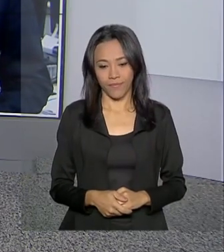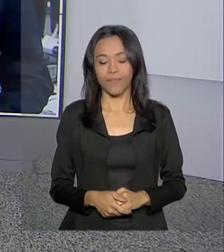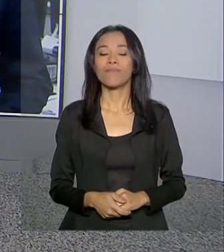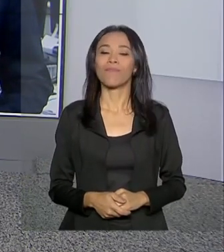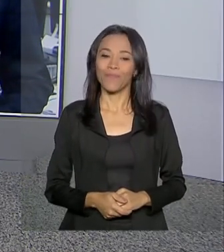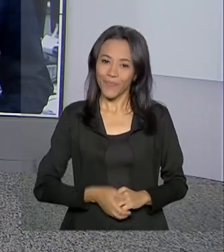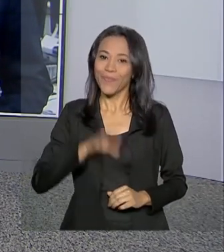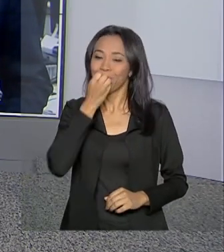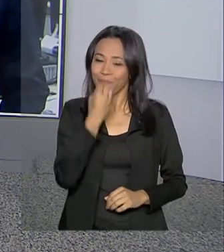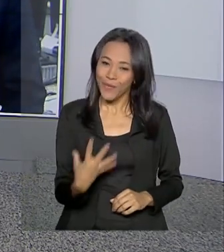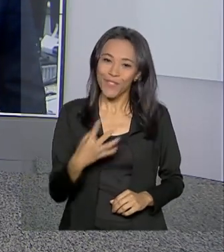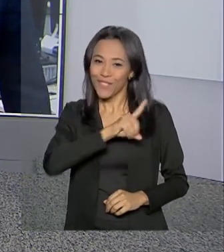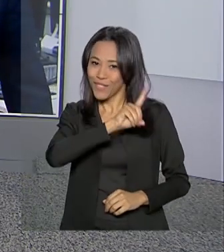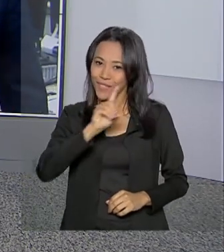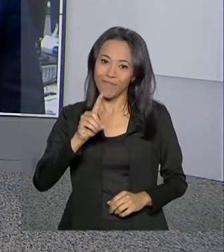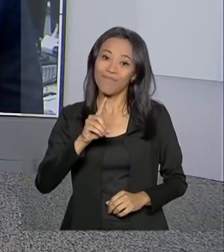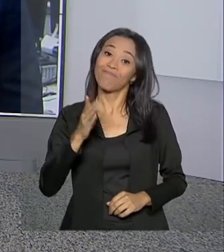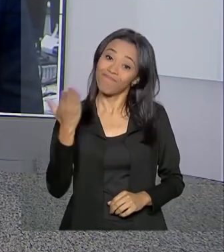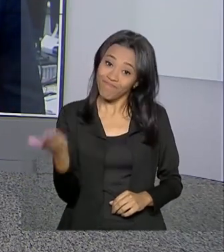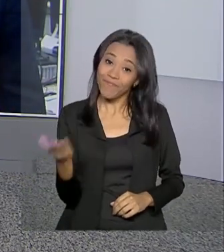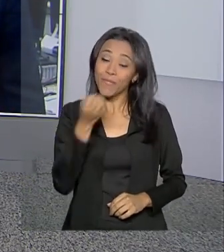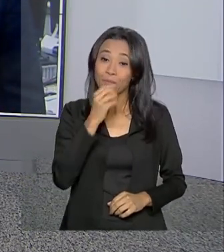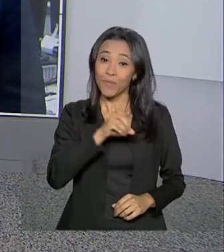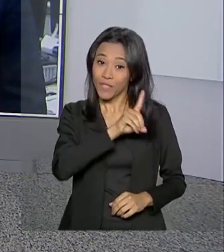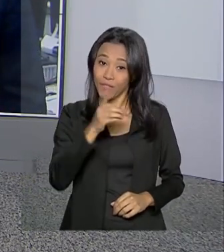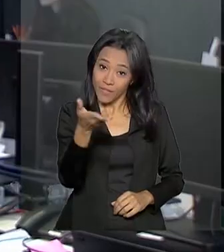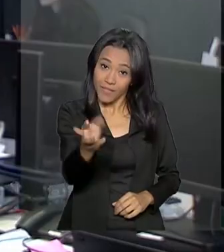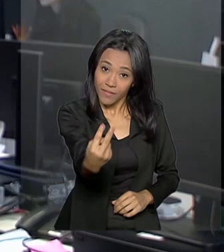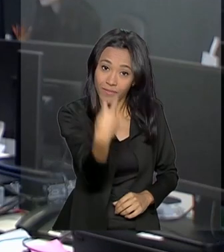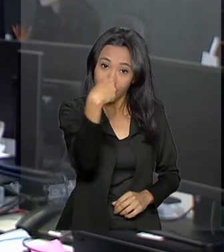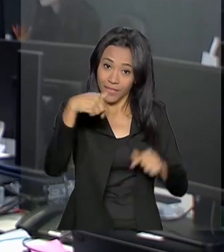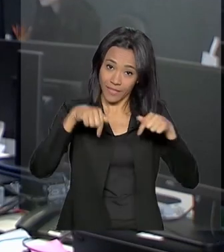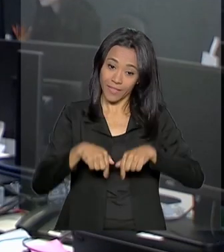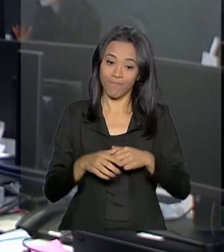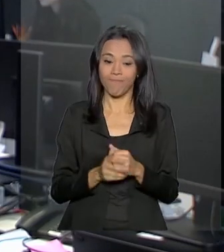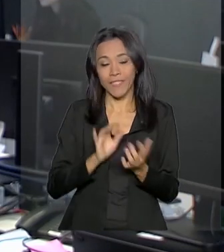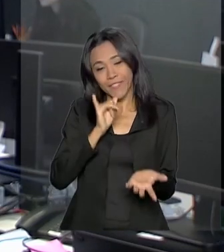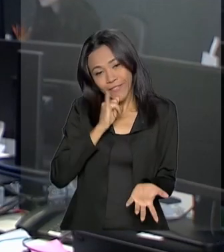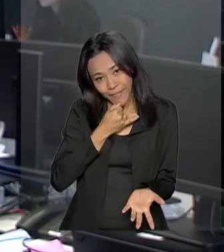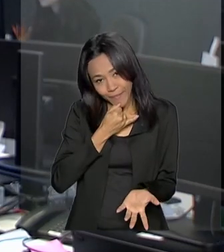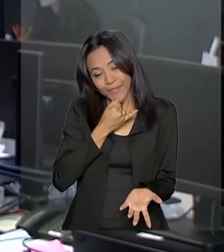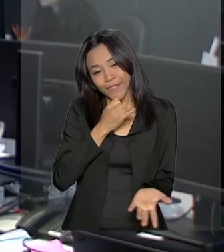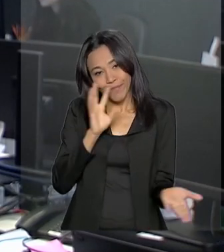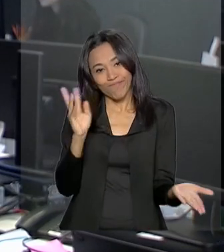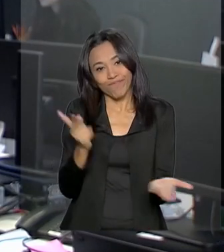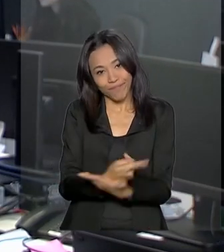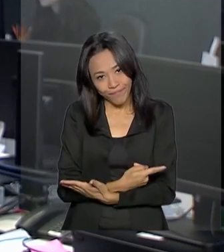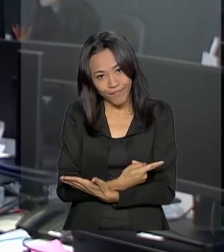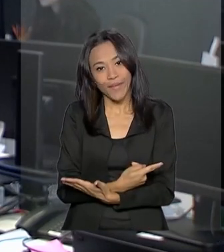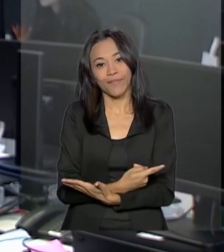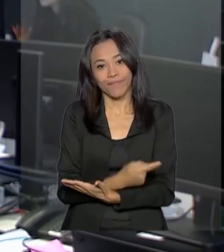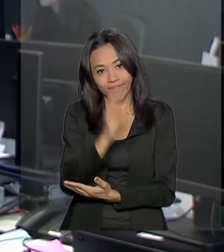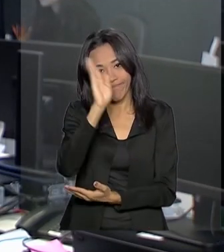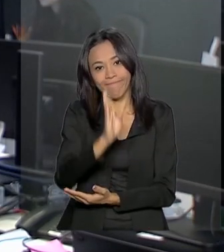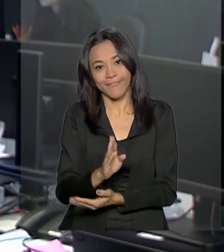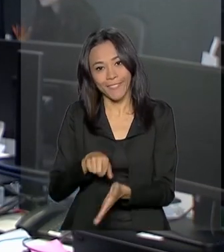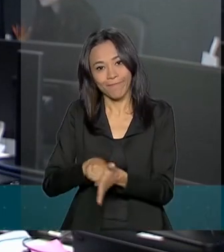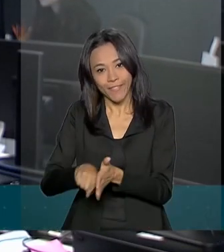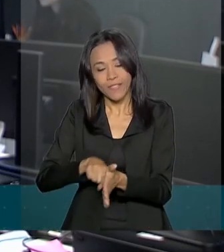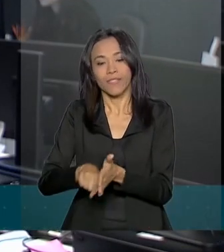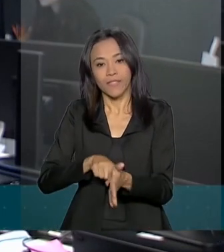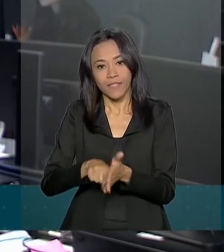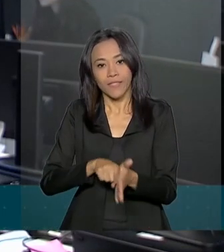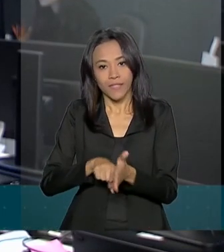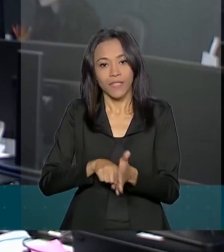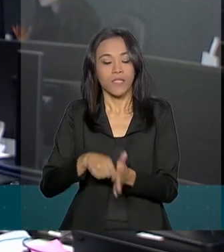Bom dia, Carla. Bom dia a você que acompanha o Brasil em Dia. Infelizmente, é uma triste realidade, Carla. O levantamento do Disque 100,